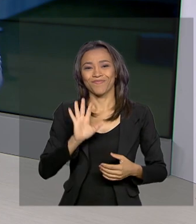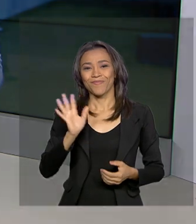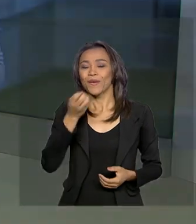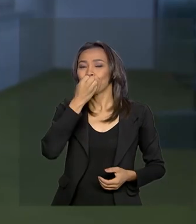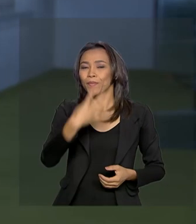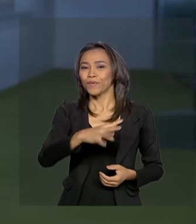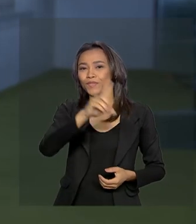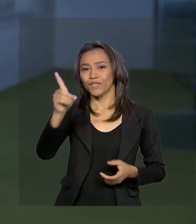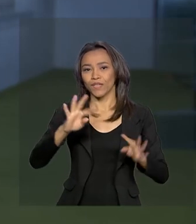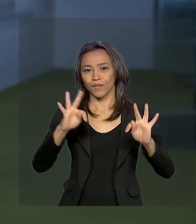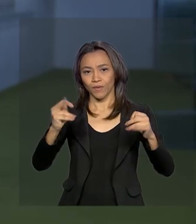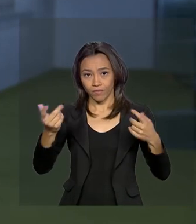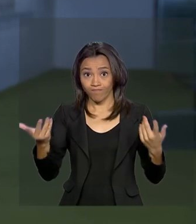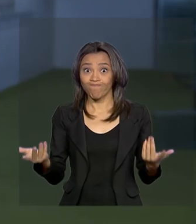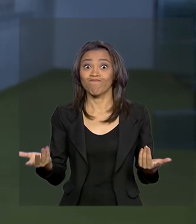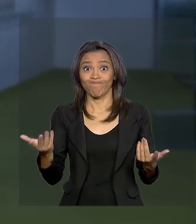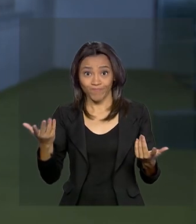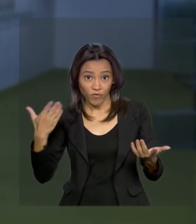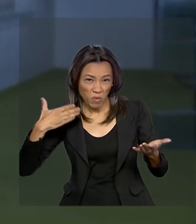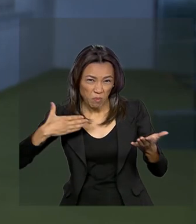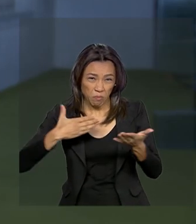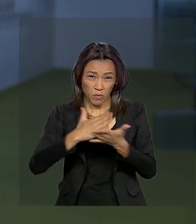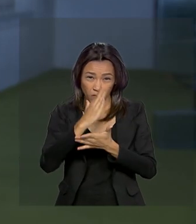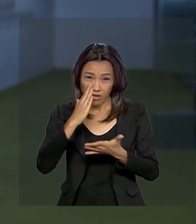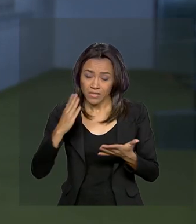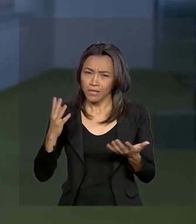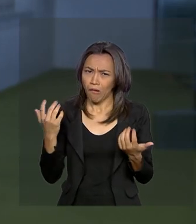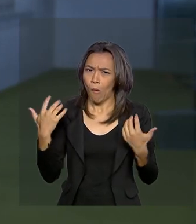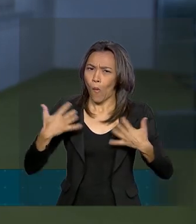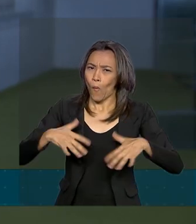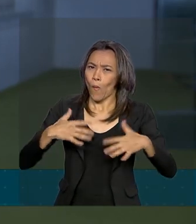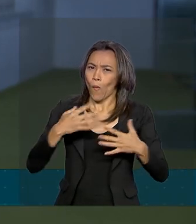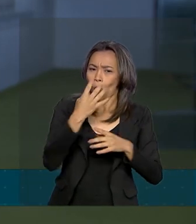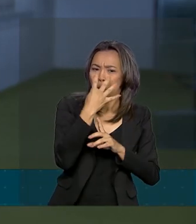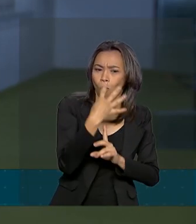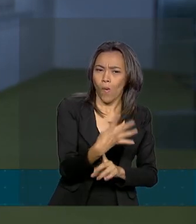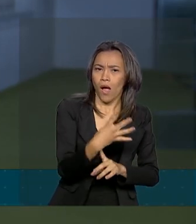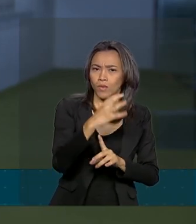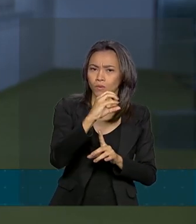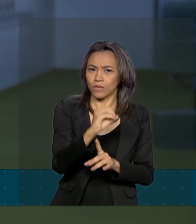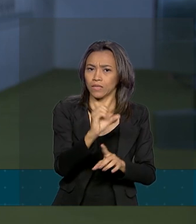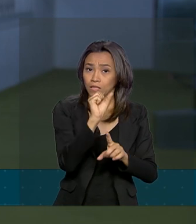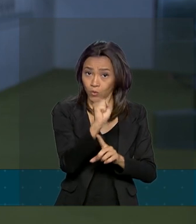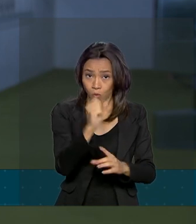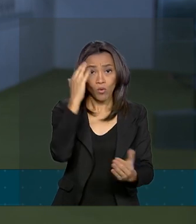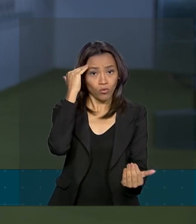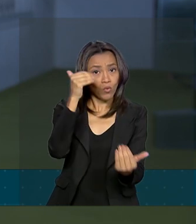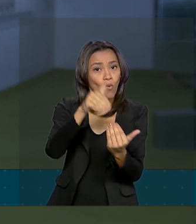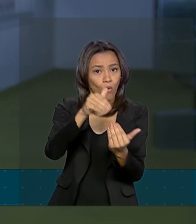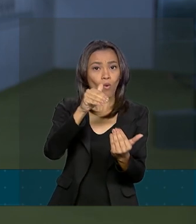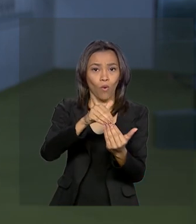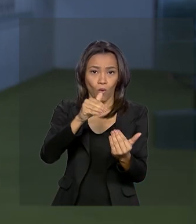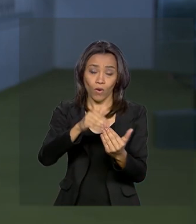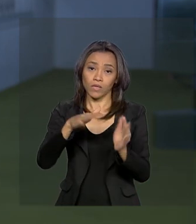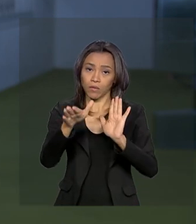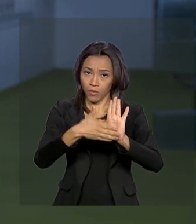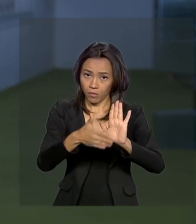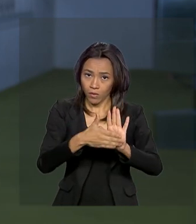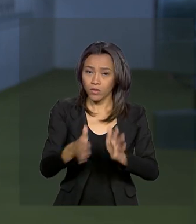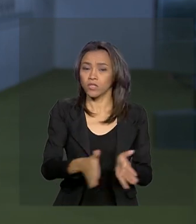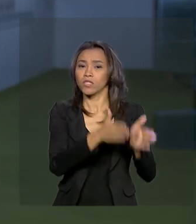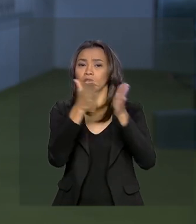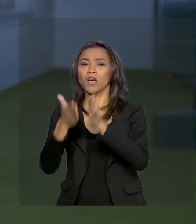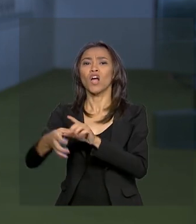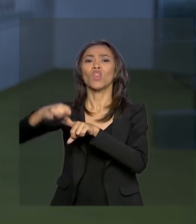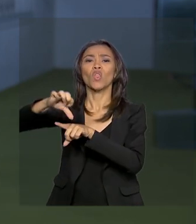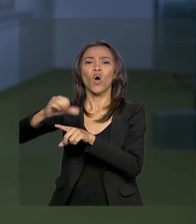a todos. Olha, foi uma aprovação com um placar bem folgado, viu? 408 votos a favor do pacote anticrime e apenas 9